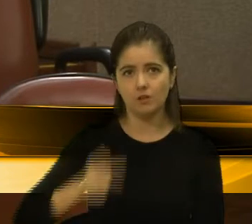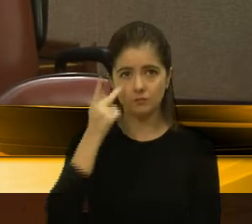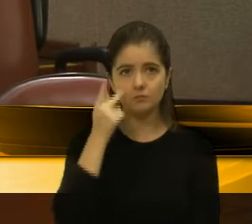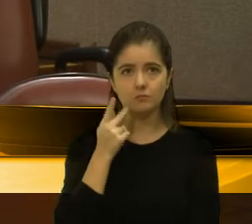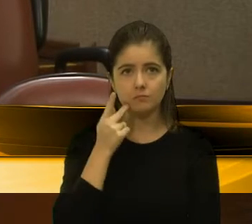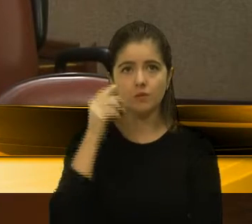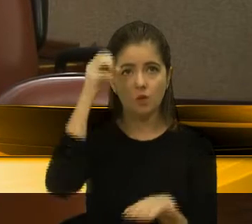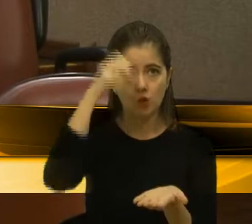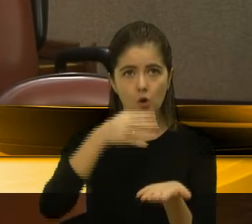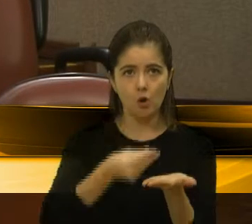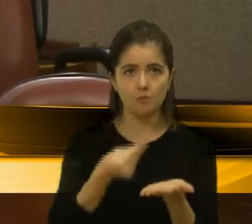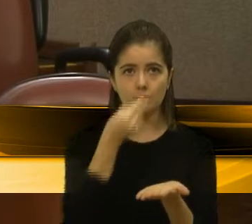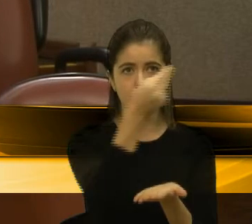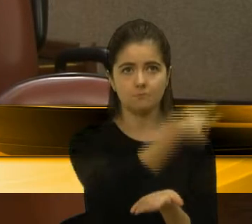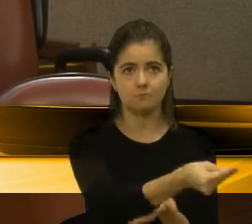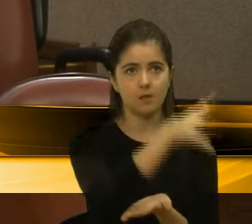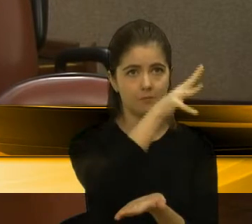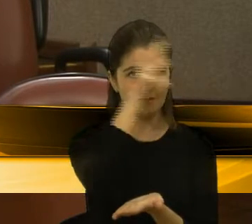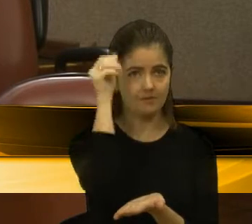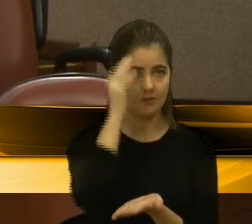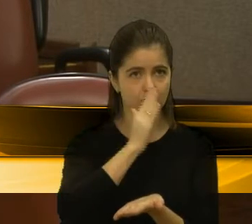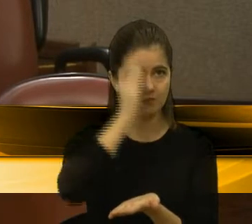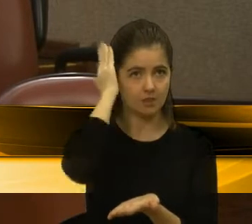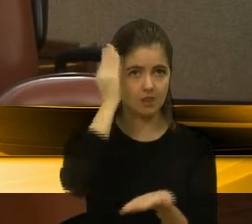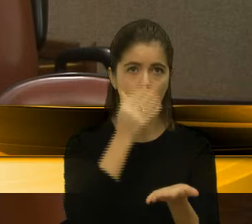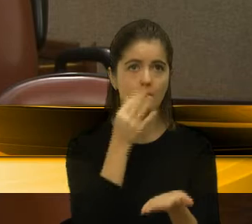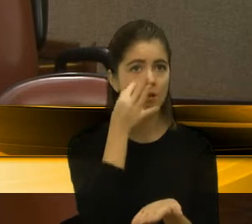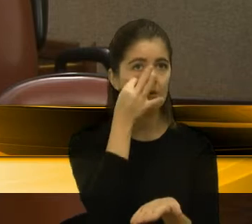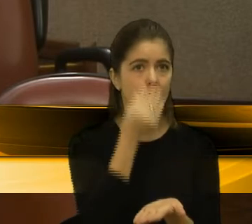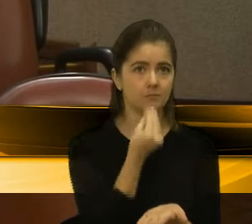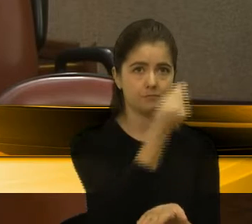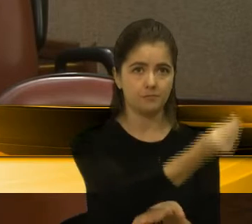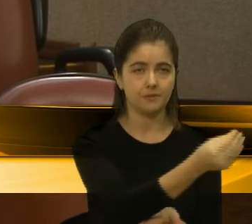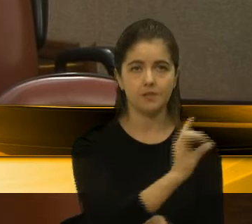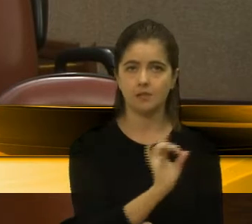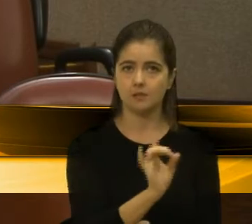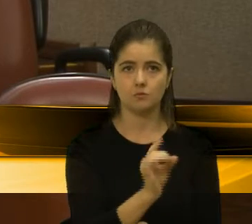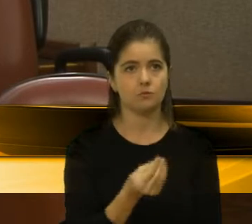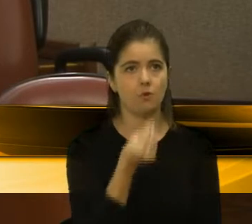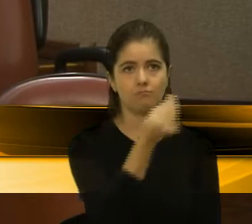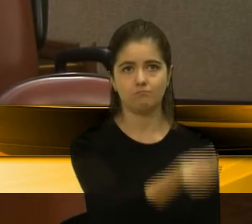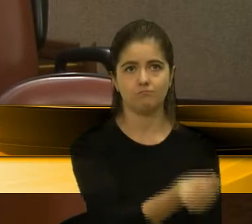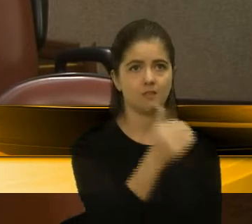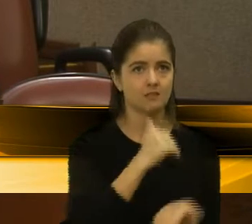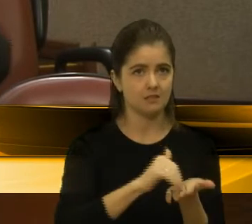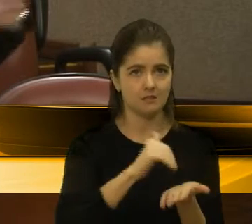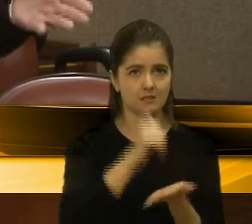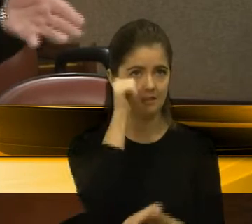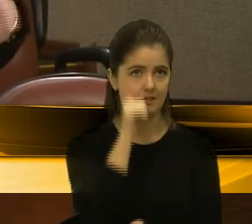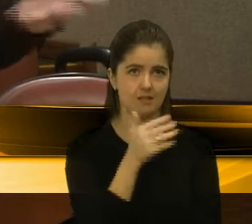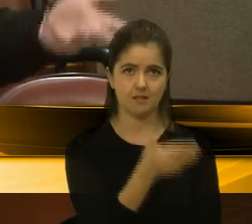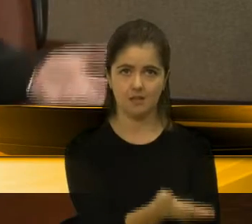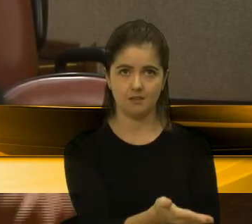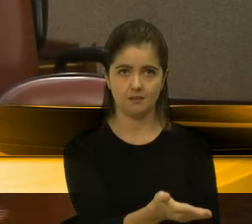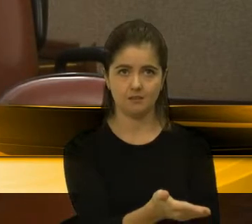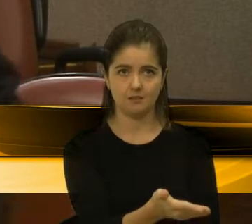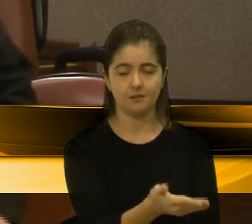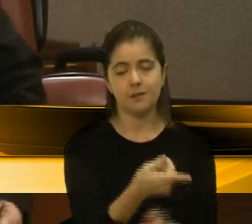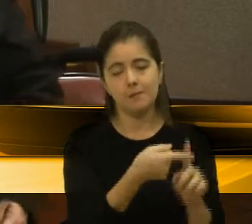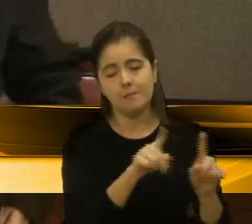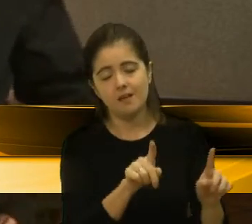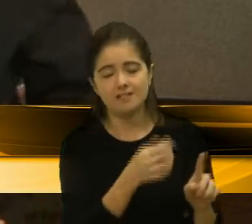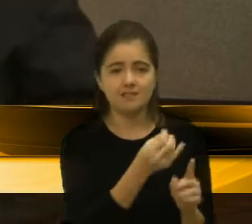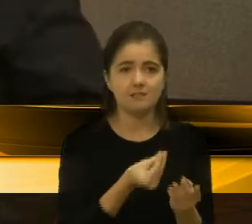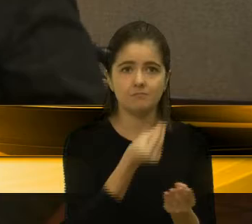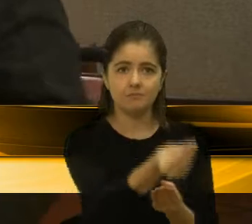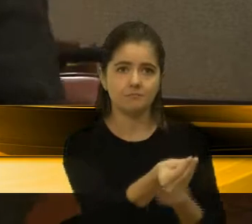em mãos ao prefeito de Caxias do Sul, e não só à secretária. Embora talvez não seja necessário, porque vai para a secretária, vai para ele